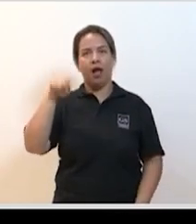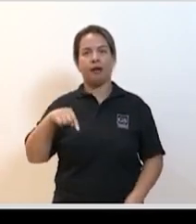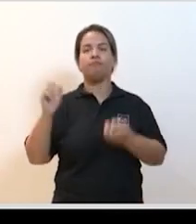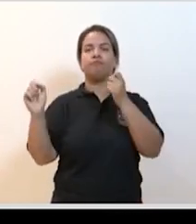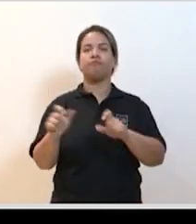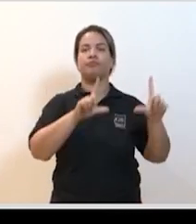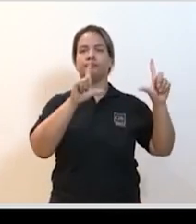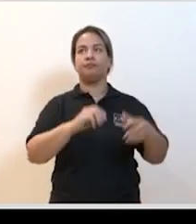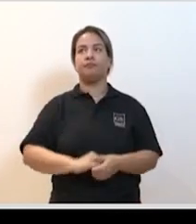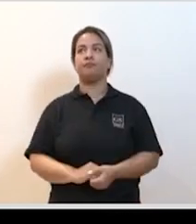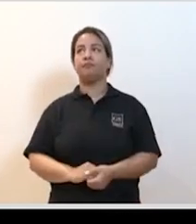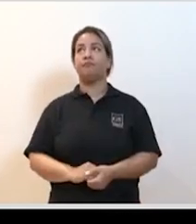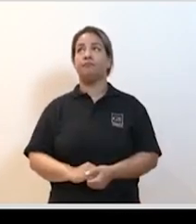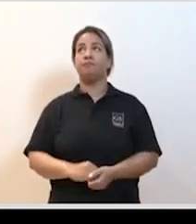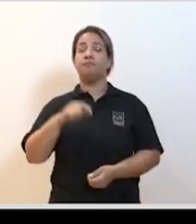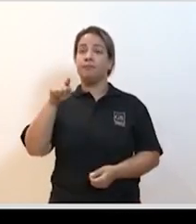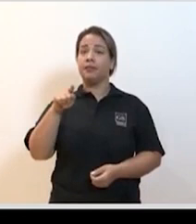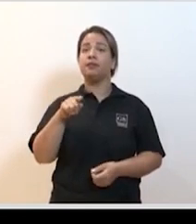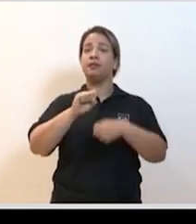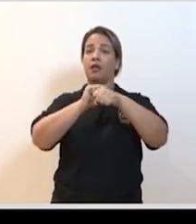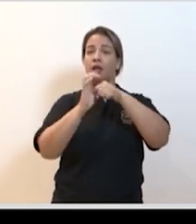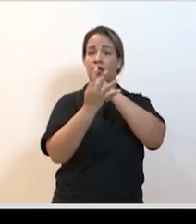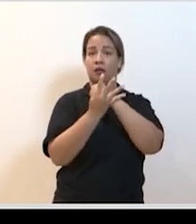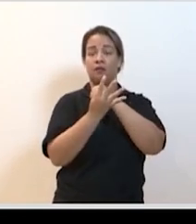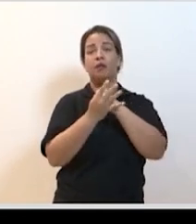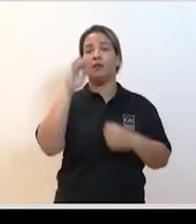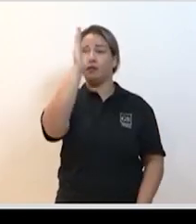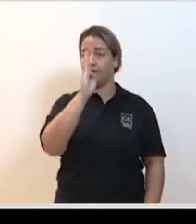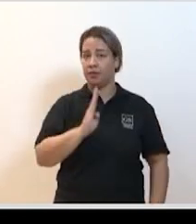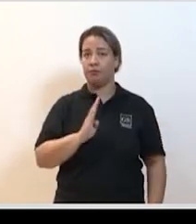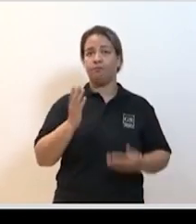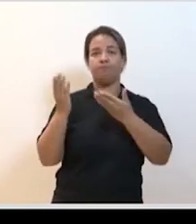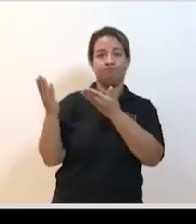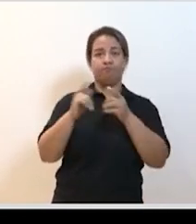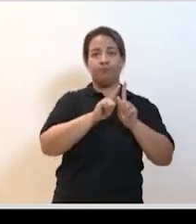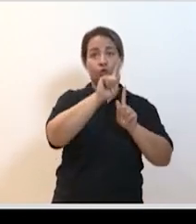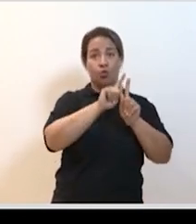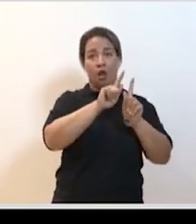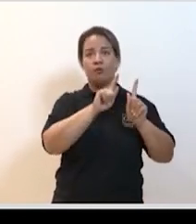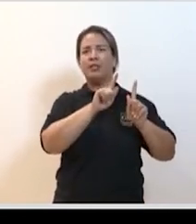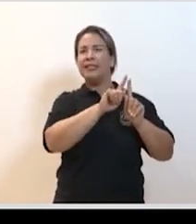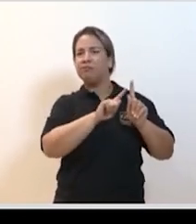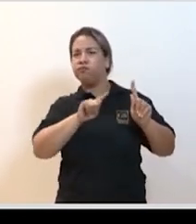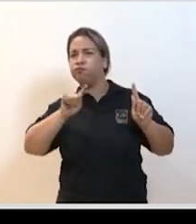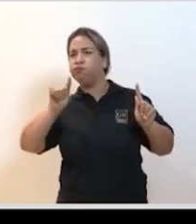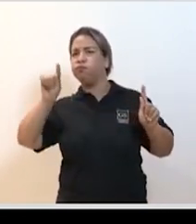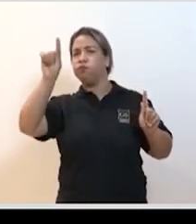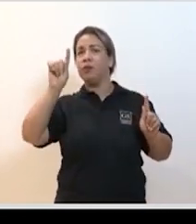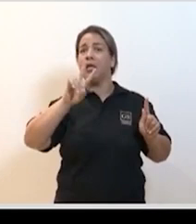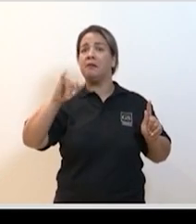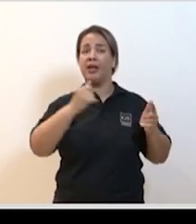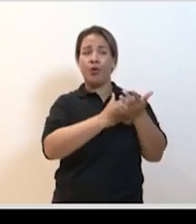próximo por favor esses são os casos de coronavírus no Brasil novamente o que a gente fez nas últimas duas semanas só vai começar a ter impacto